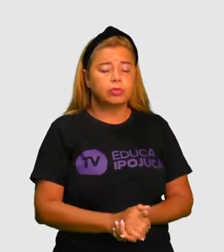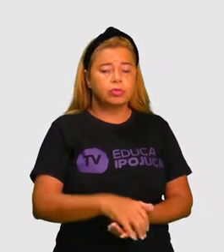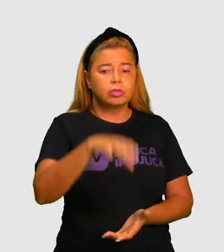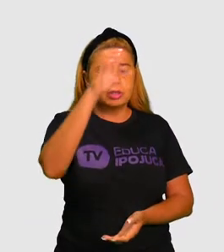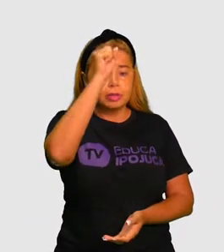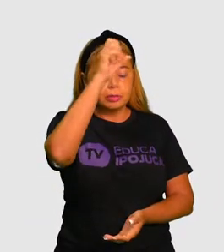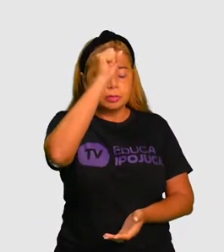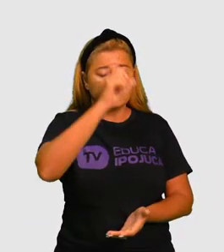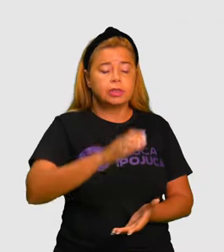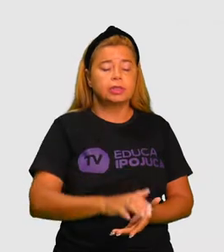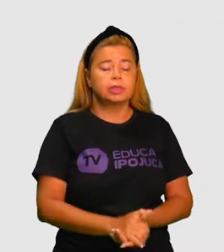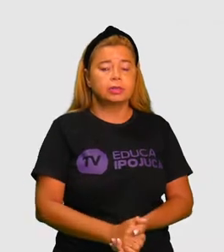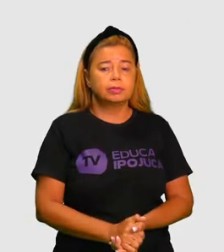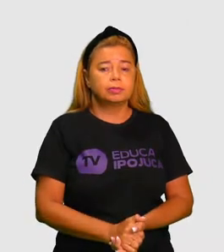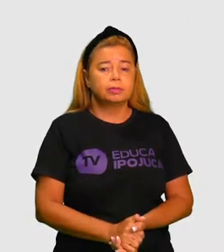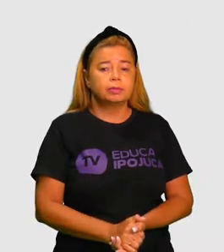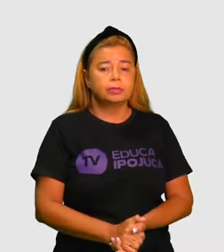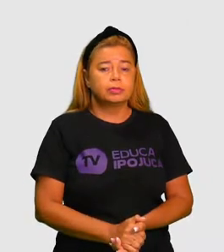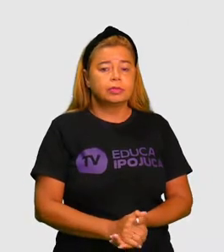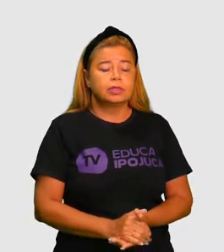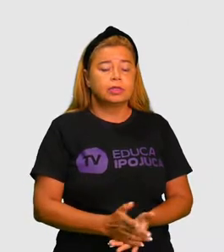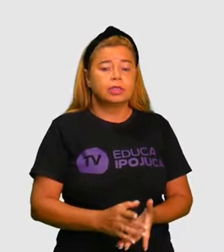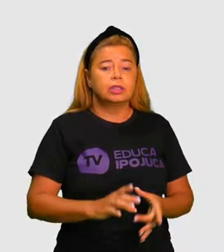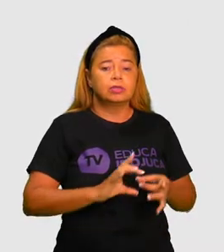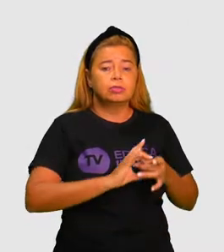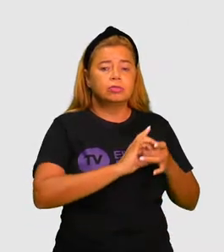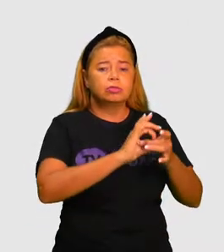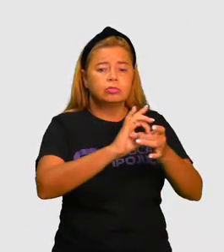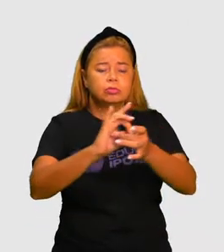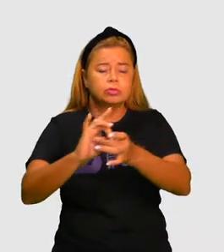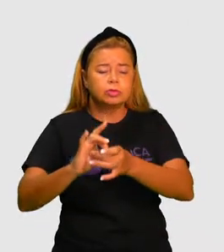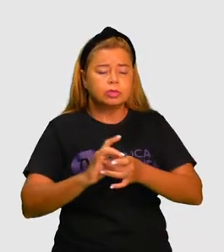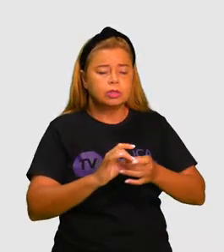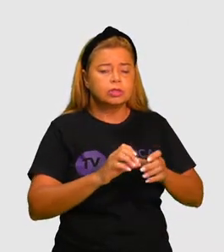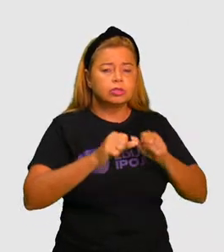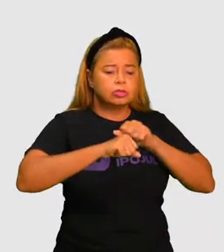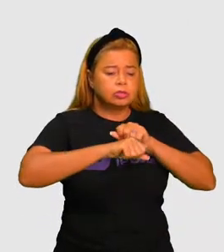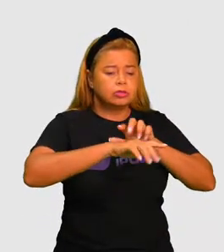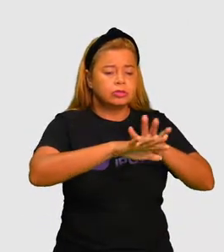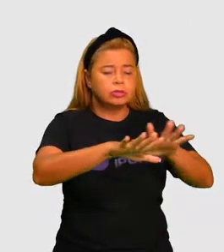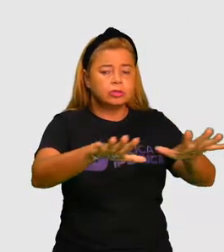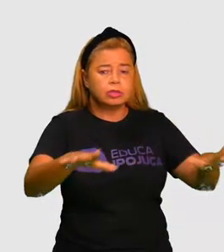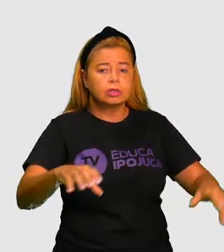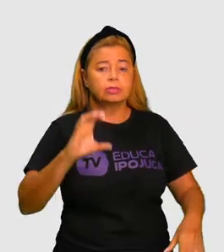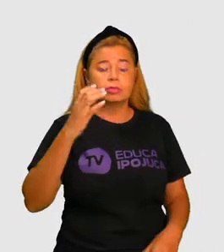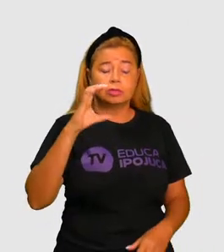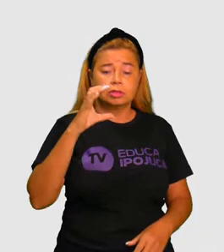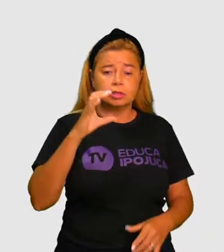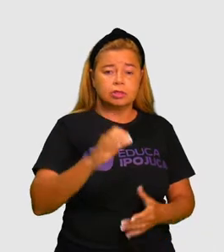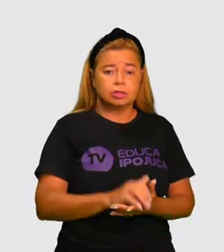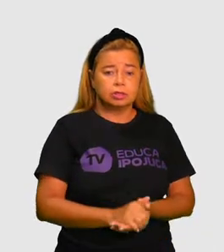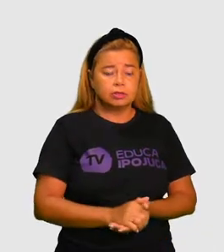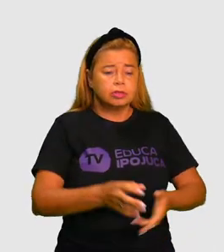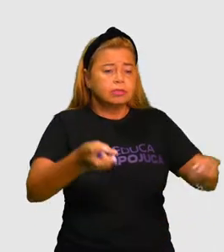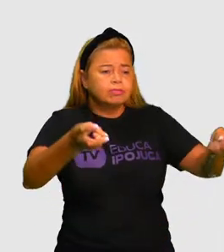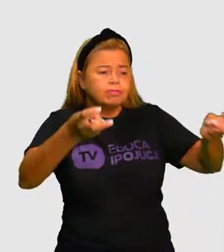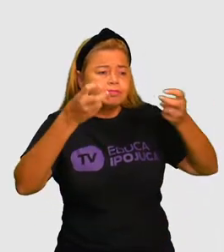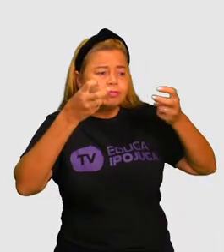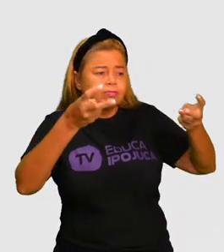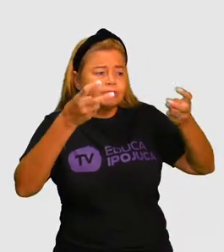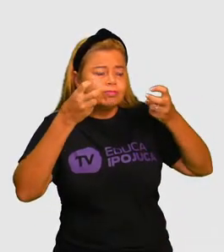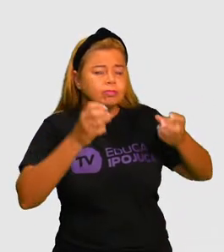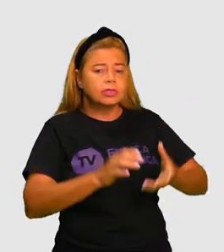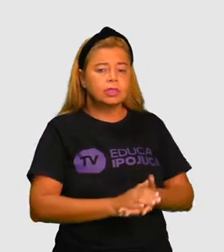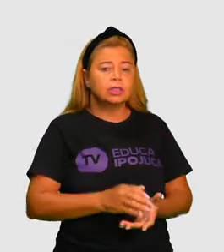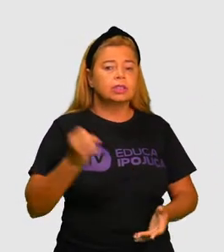conceitos, perdão, que contextualizam os textos de divulgação científica, perceber a importância e